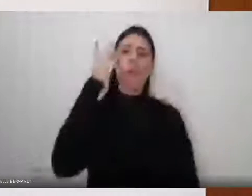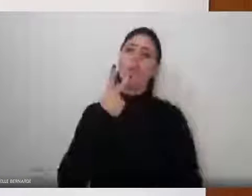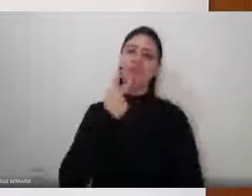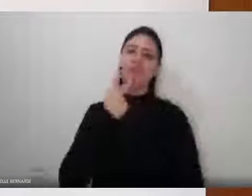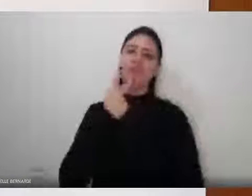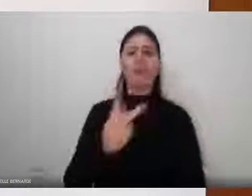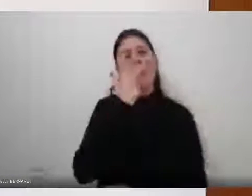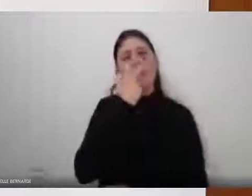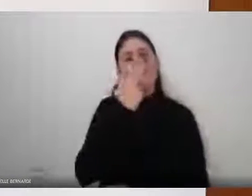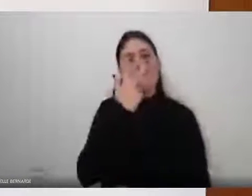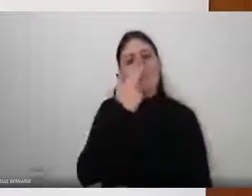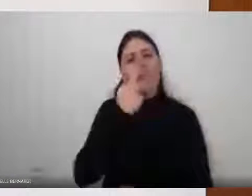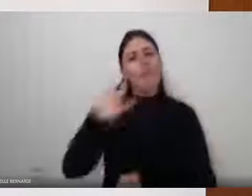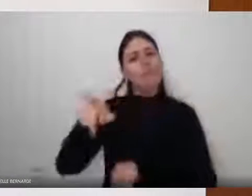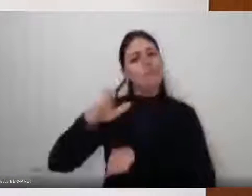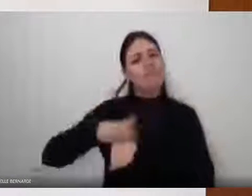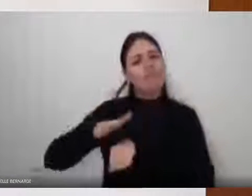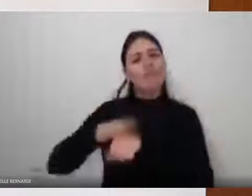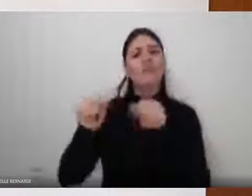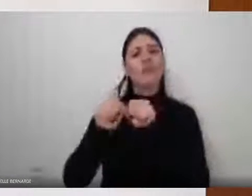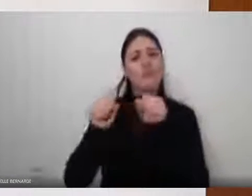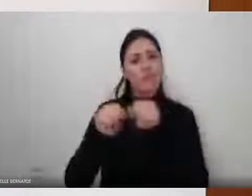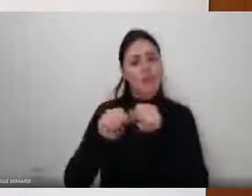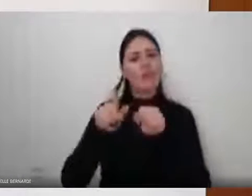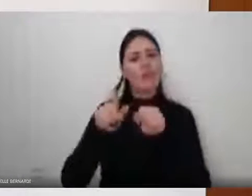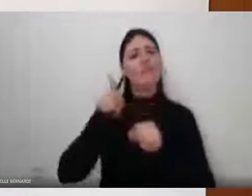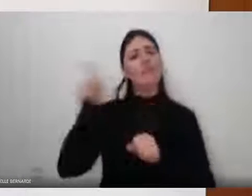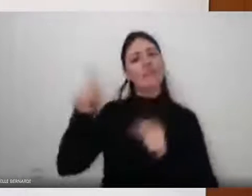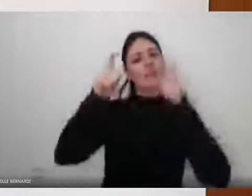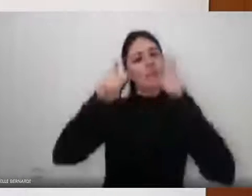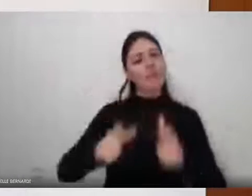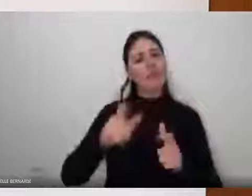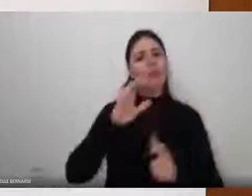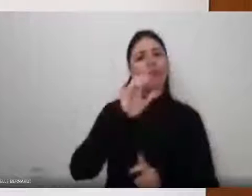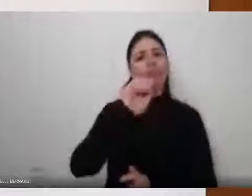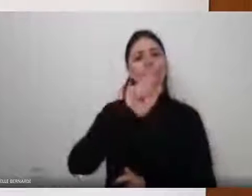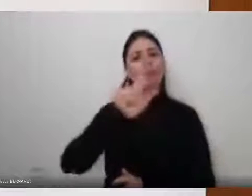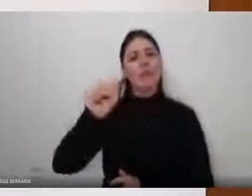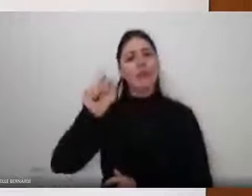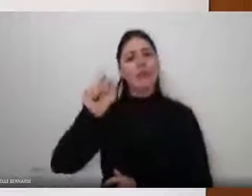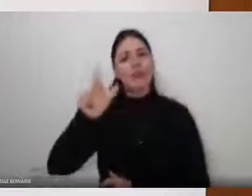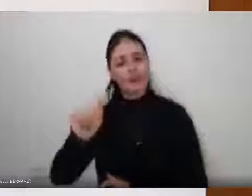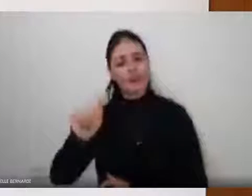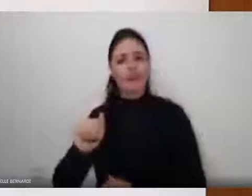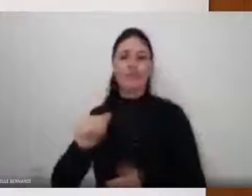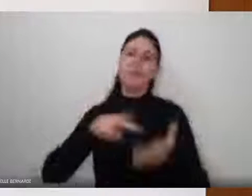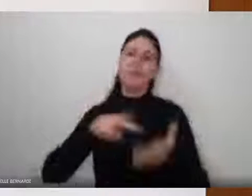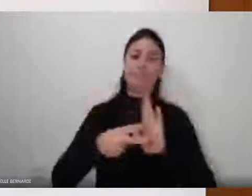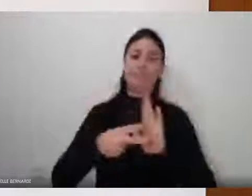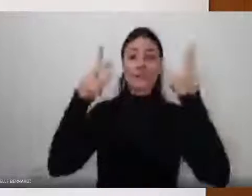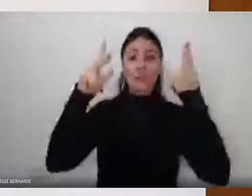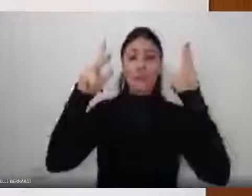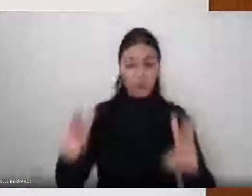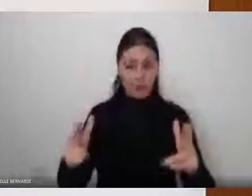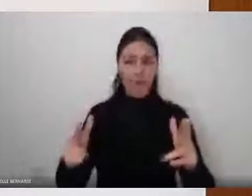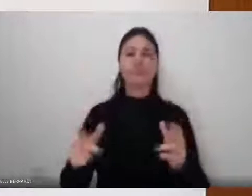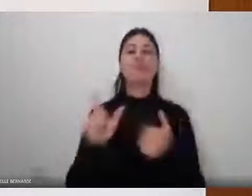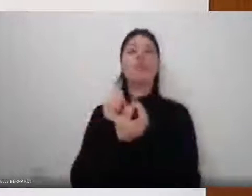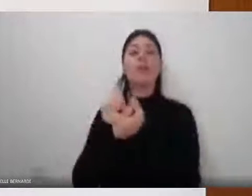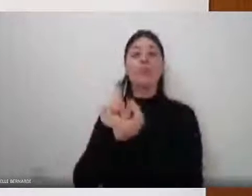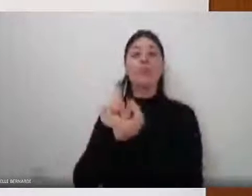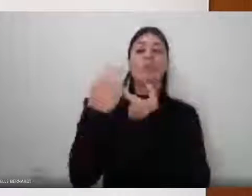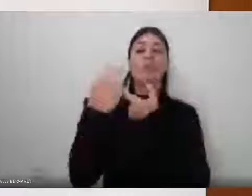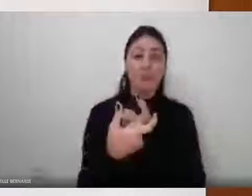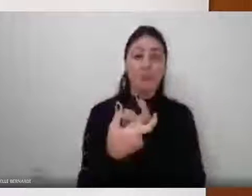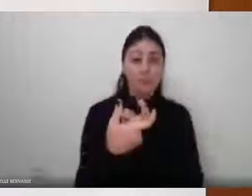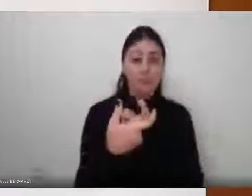utilizado era o seguinte, quando um filho era muito parecido com o seu pai, diziam assim, nossa, até parece que foi esculpido